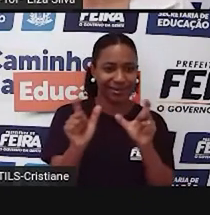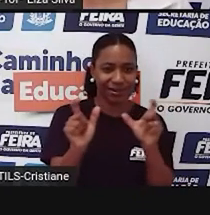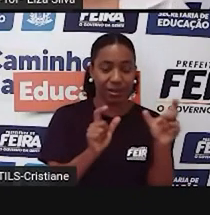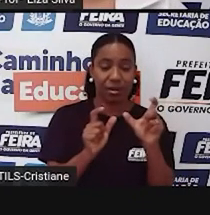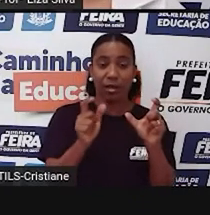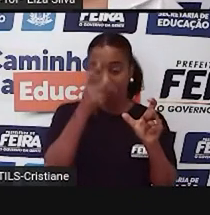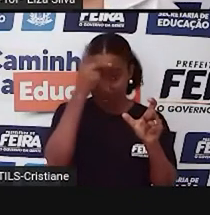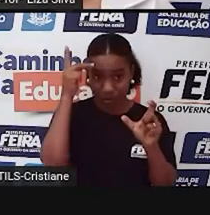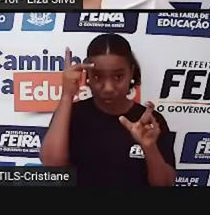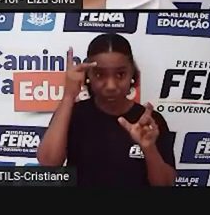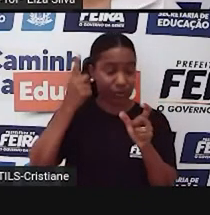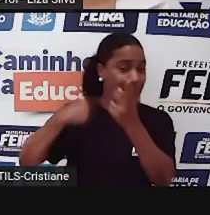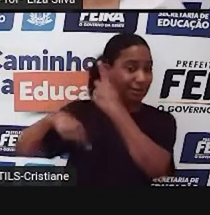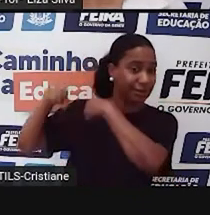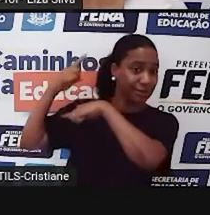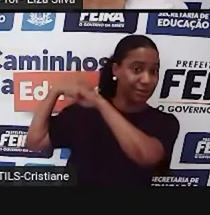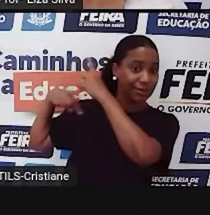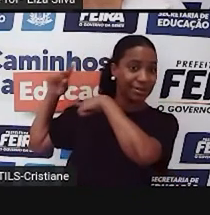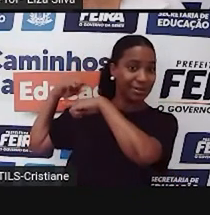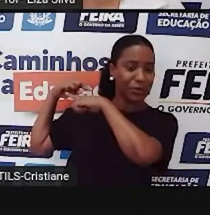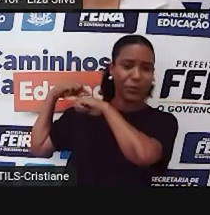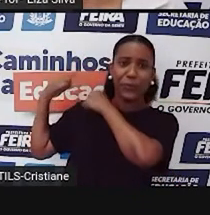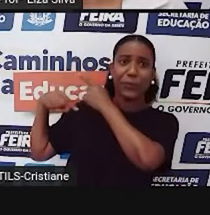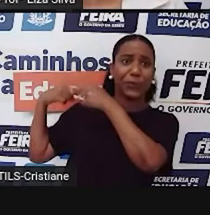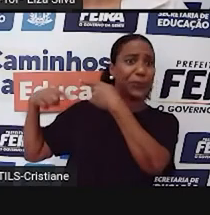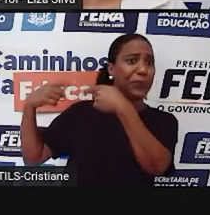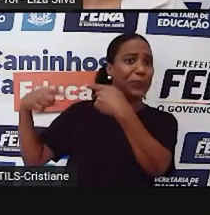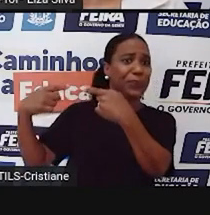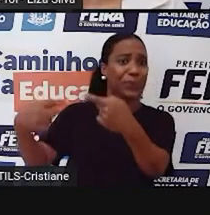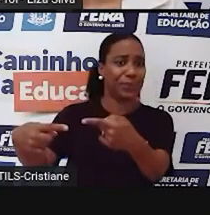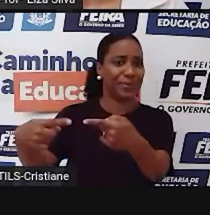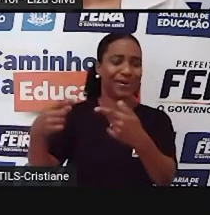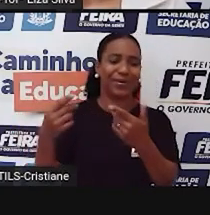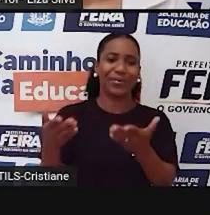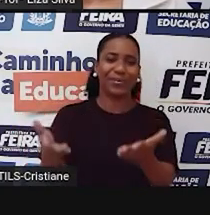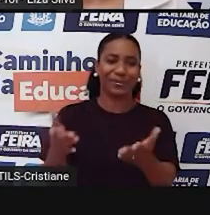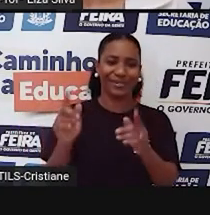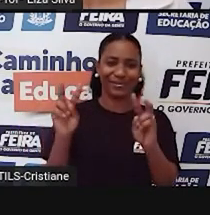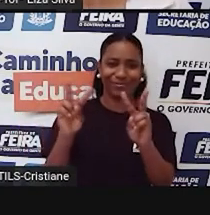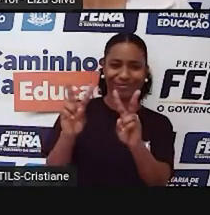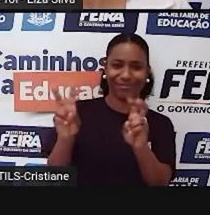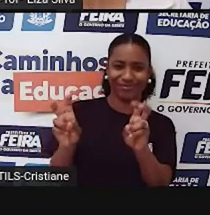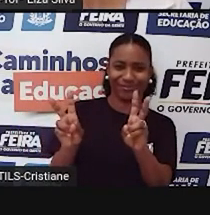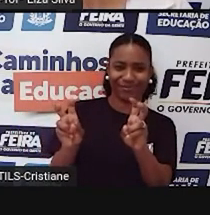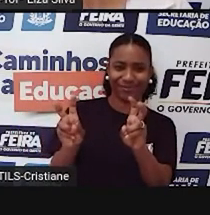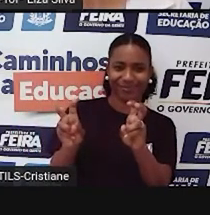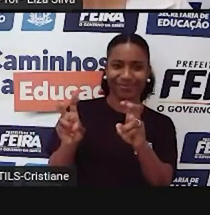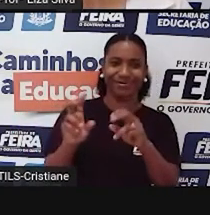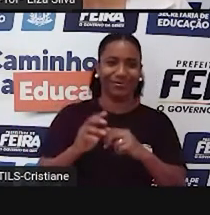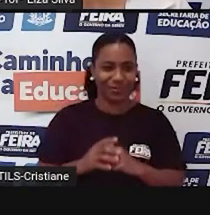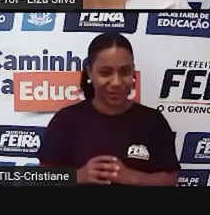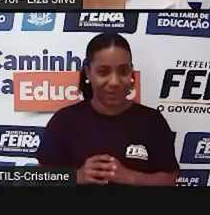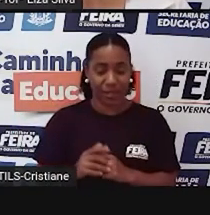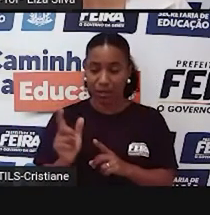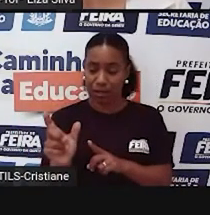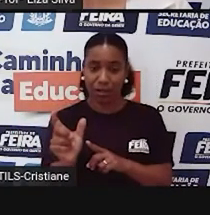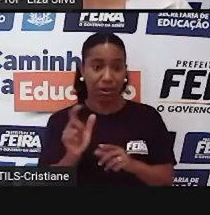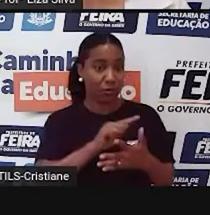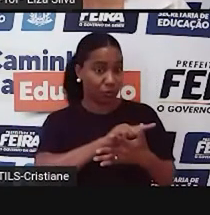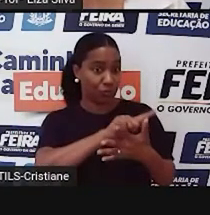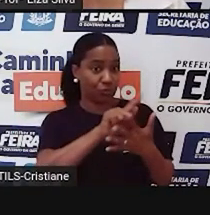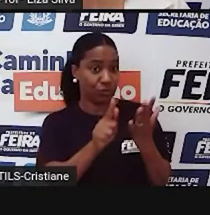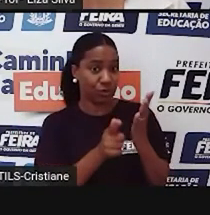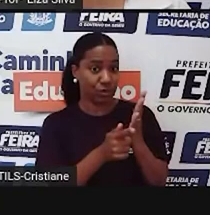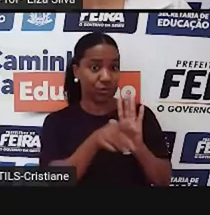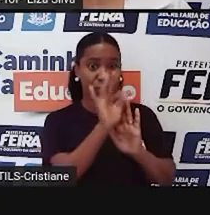parte da herança cultural de cada povo há muitas gerações. Os provérbios são um gênero textual que surgem da